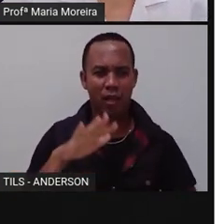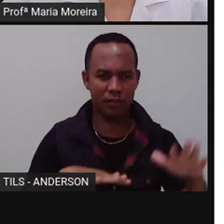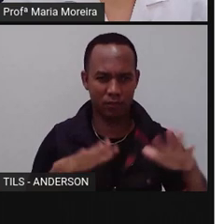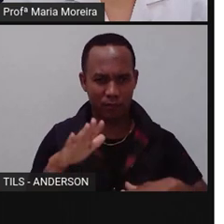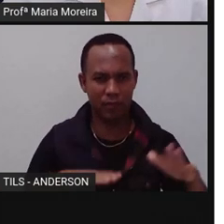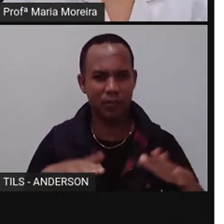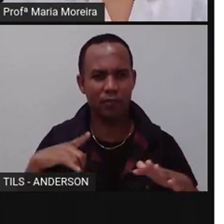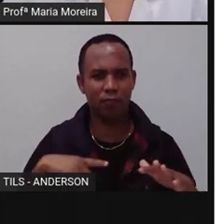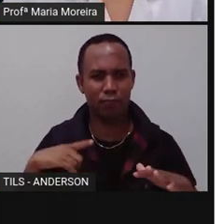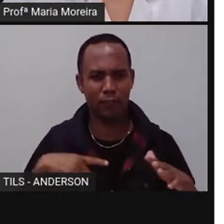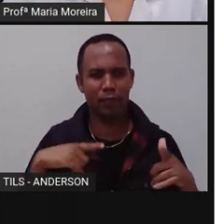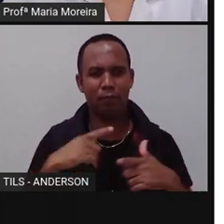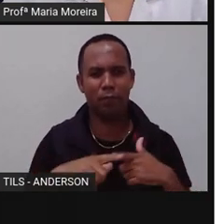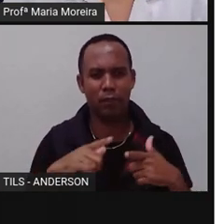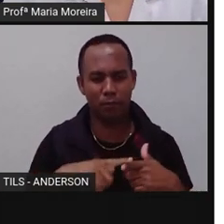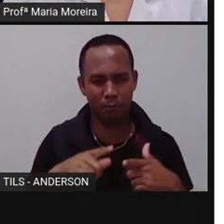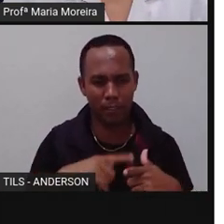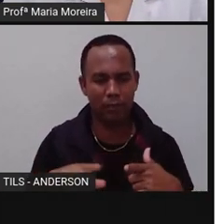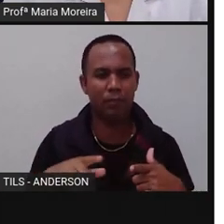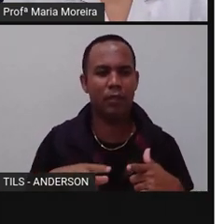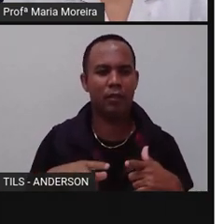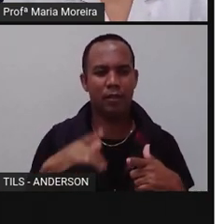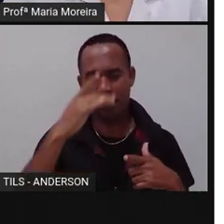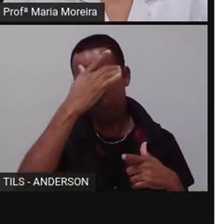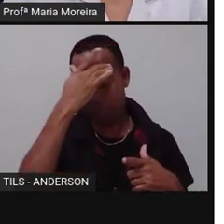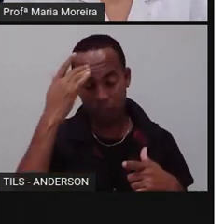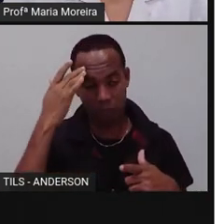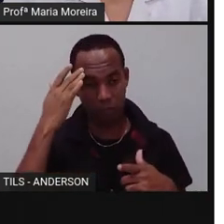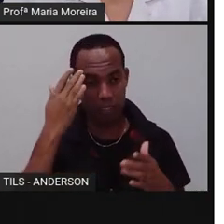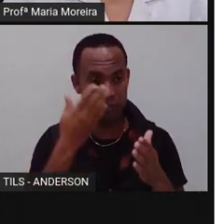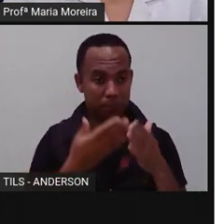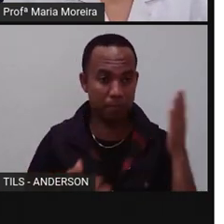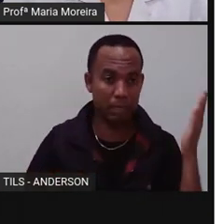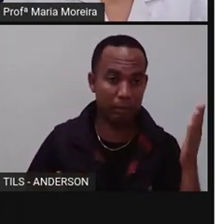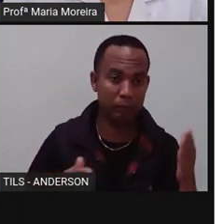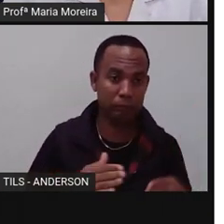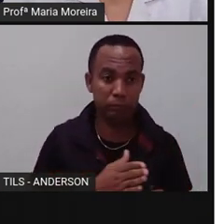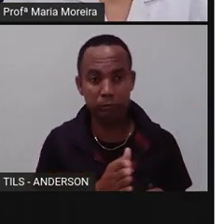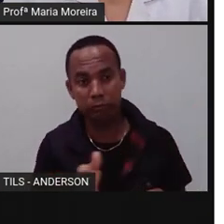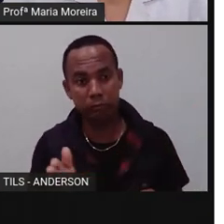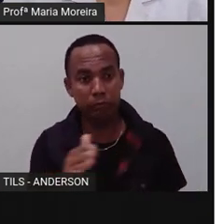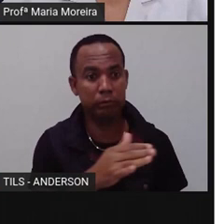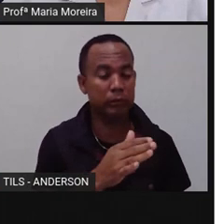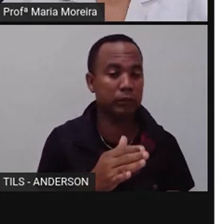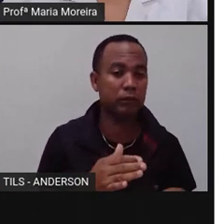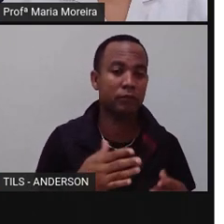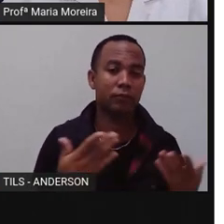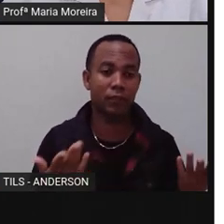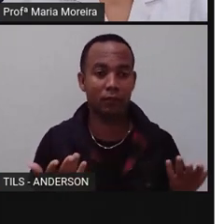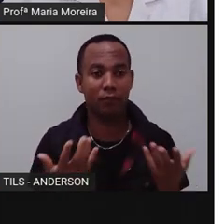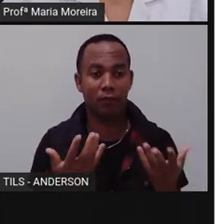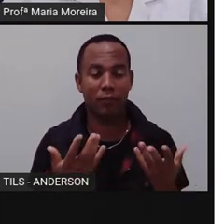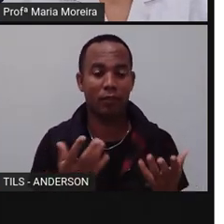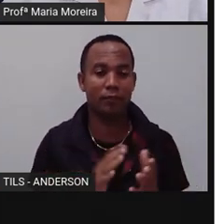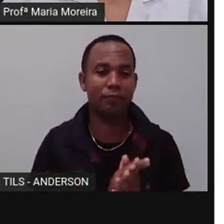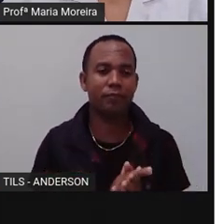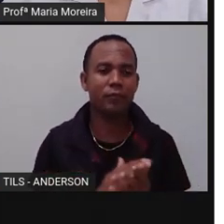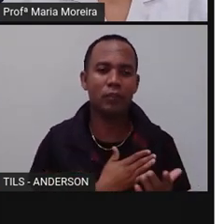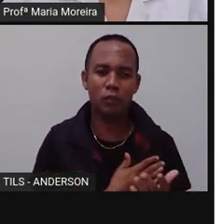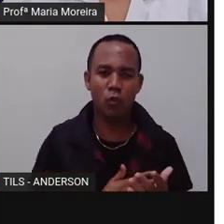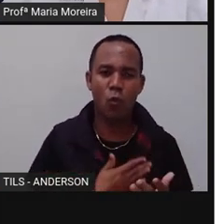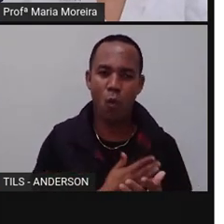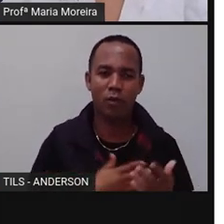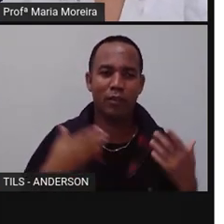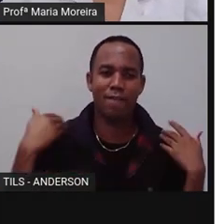nesses safaris, tá? Algumas pessoas se perdem, se machucam. Então, eu não quero ser prova, não. Eu quero continuar viva aqui em Feira de Santana. Anderson, que gosta de